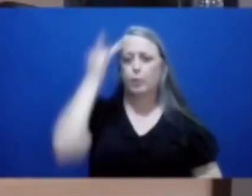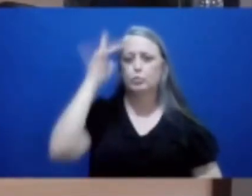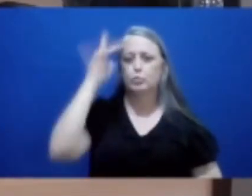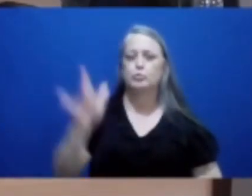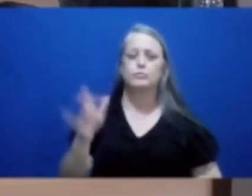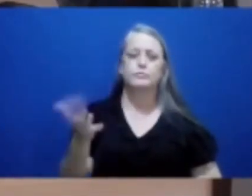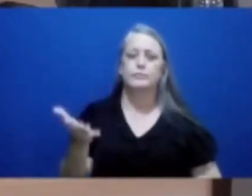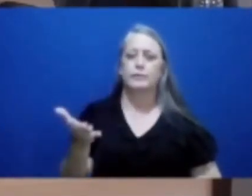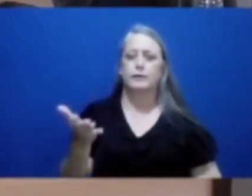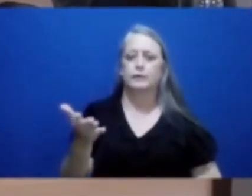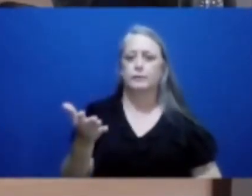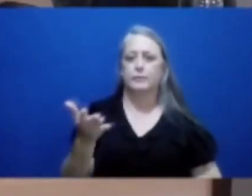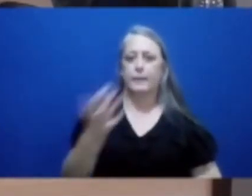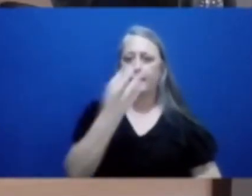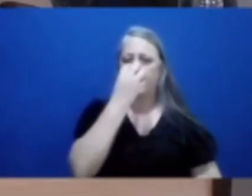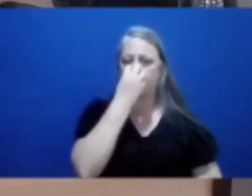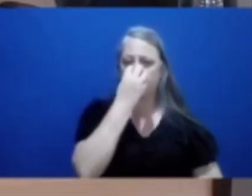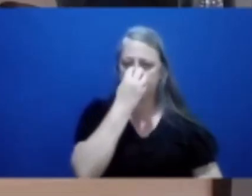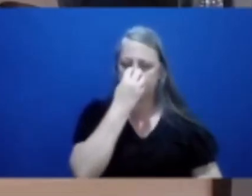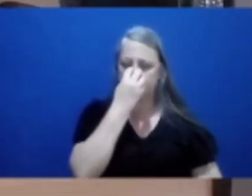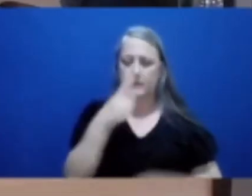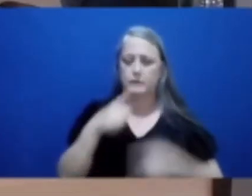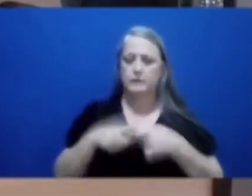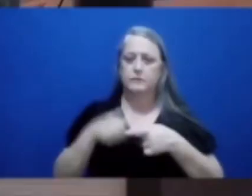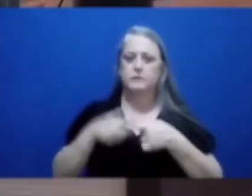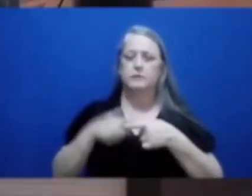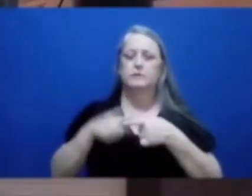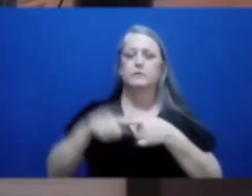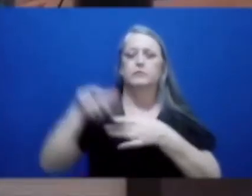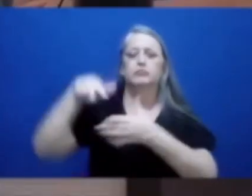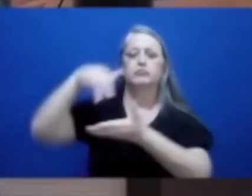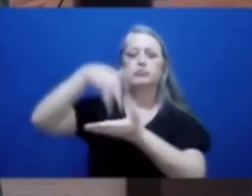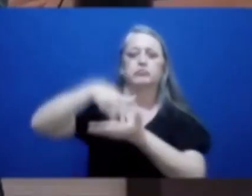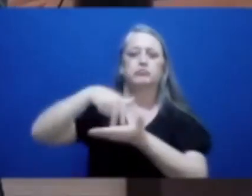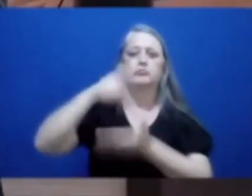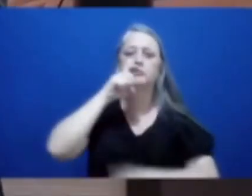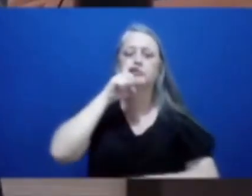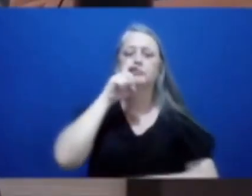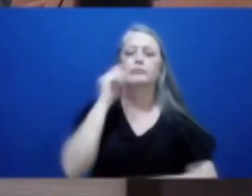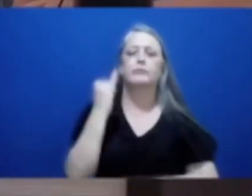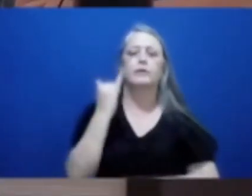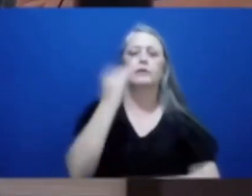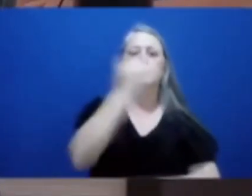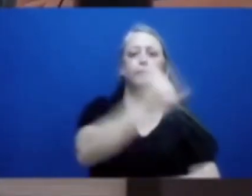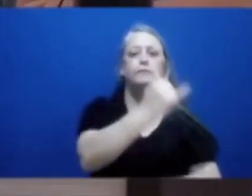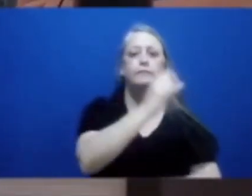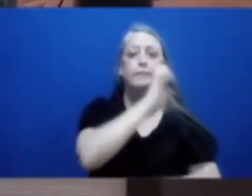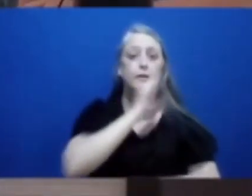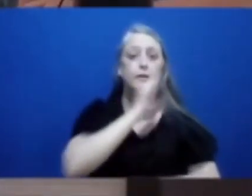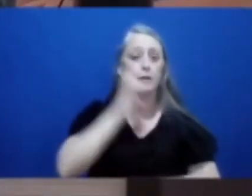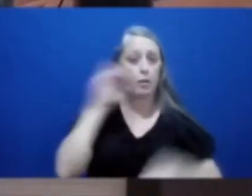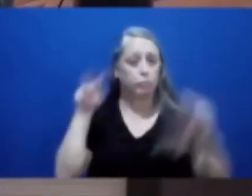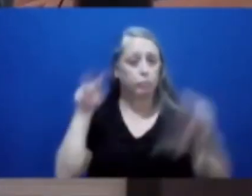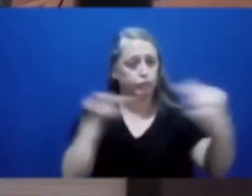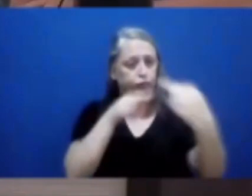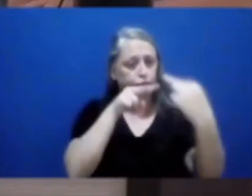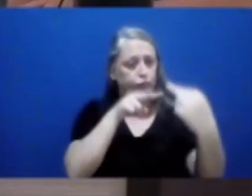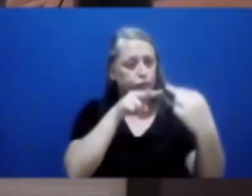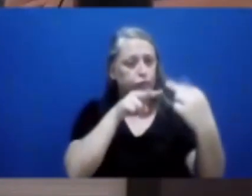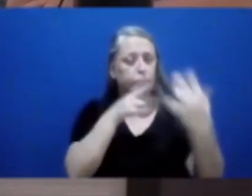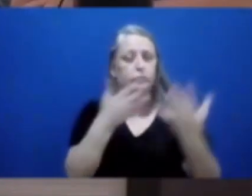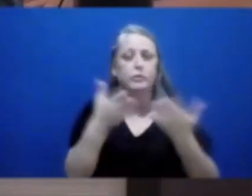dirigiu-se ao vereador Elias e dirigiu-se olhando nos seus olhos. Vossa Excelência deveria